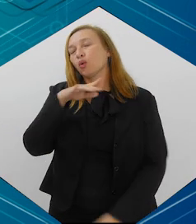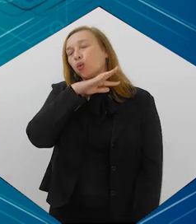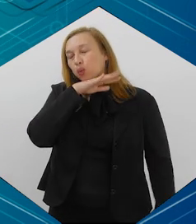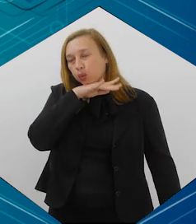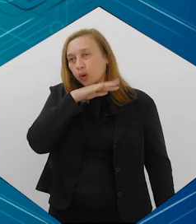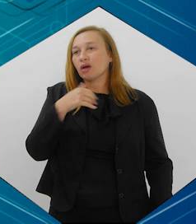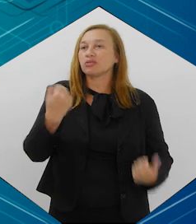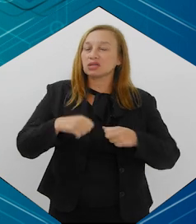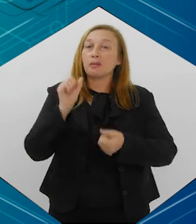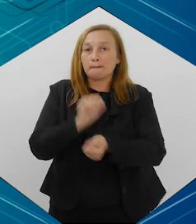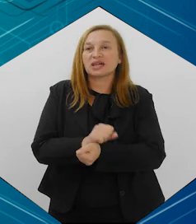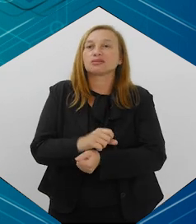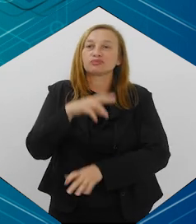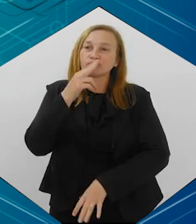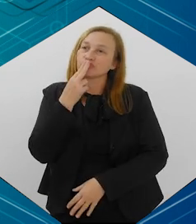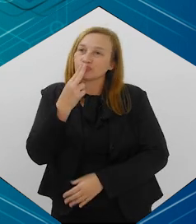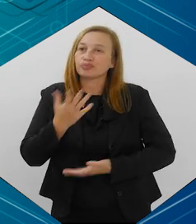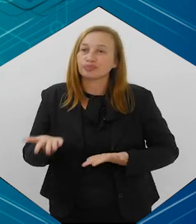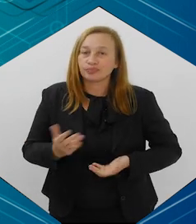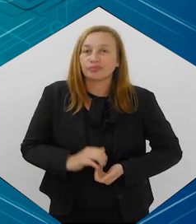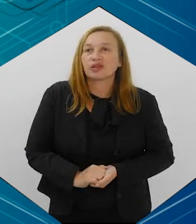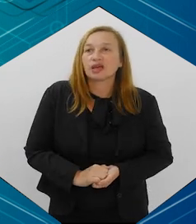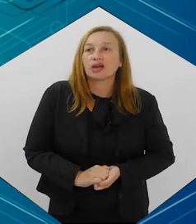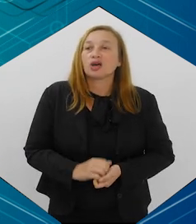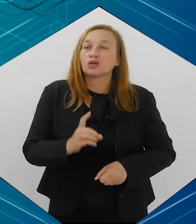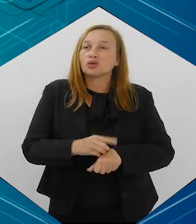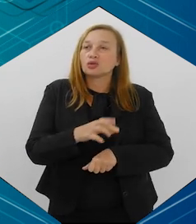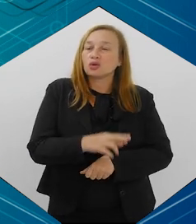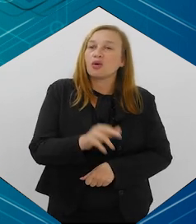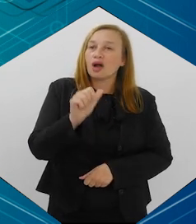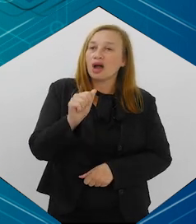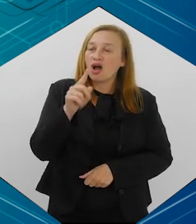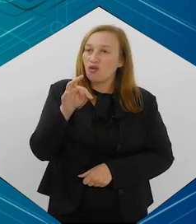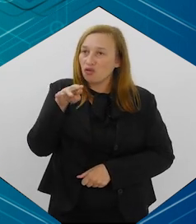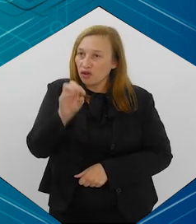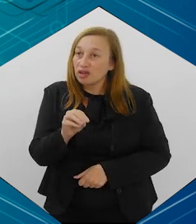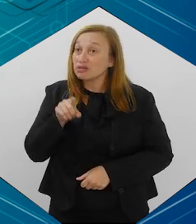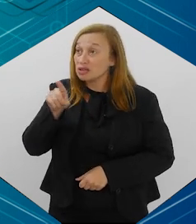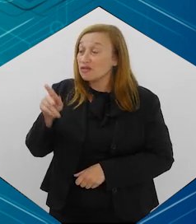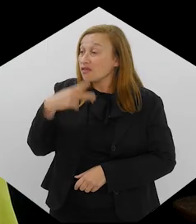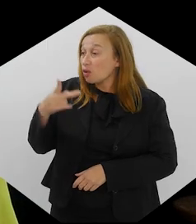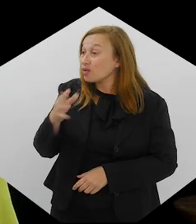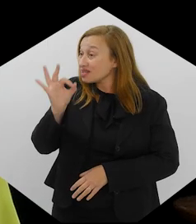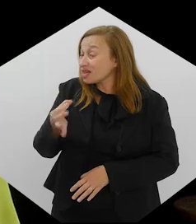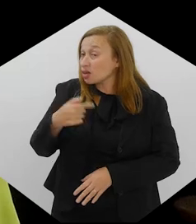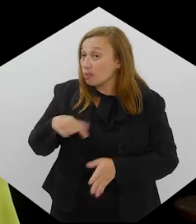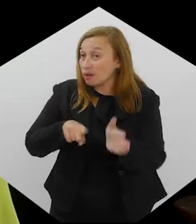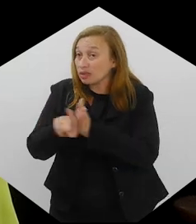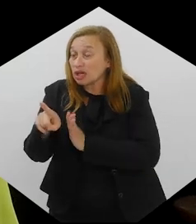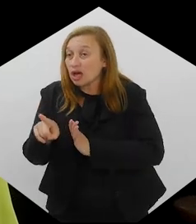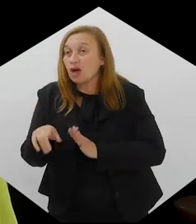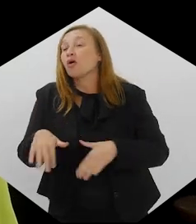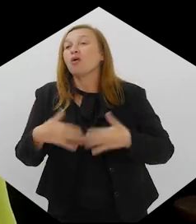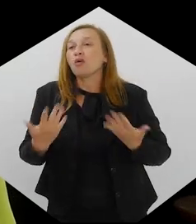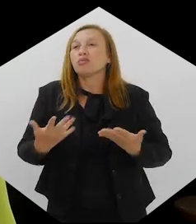É muito ruim, gente. Vamos tentar parar de fumar, né? É, doutora Alfredo, você falou exatamente o eu ia te perguntar também depois. O quão alarmante